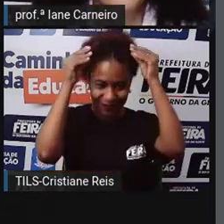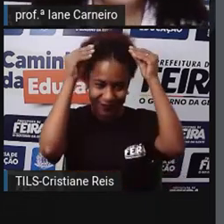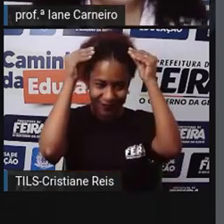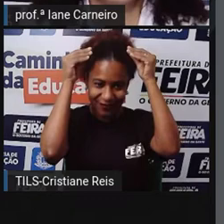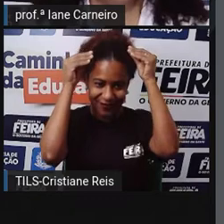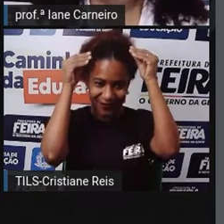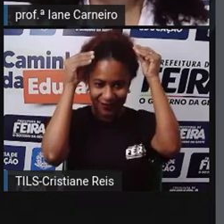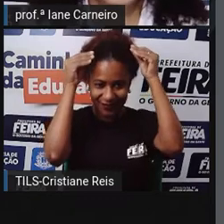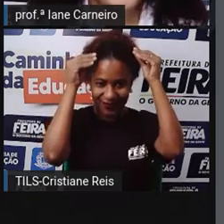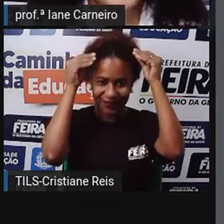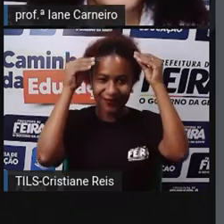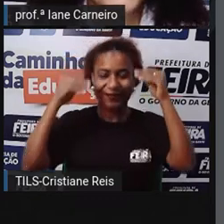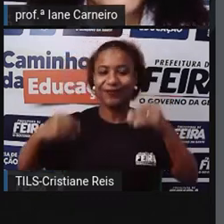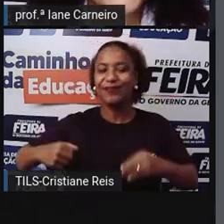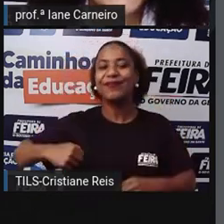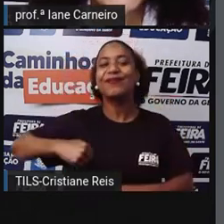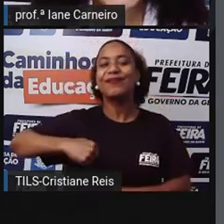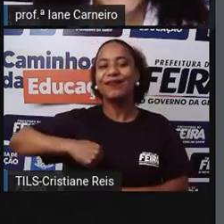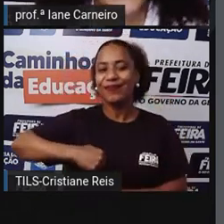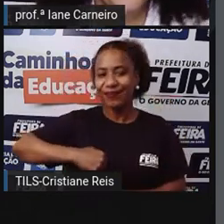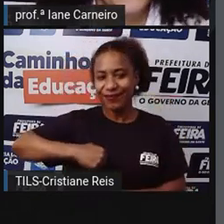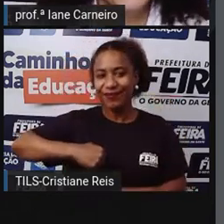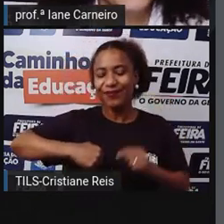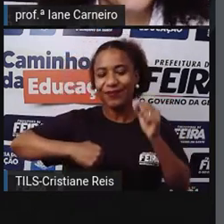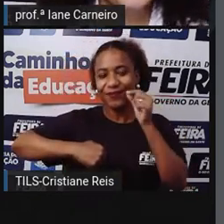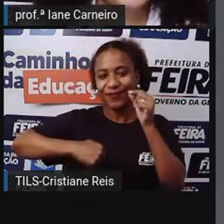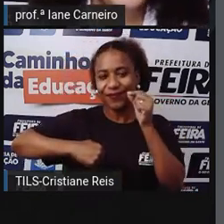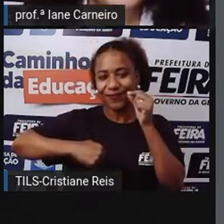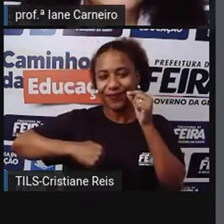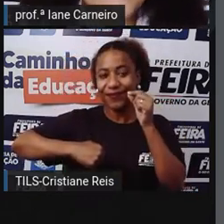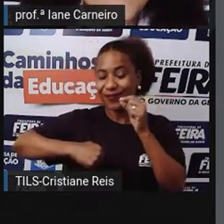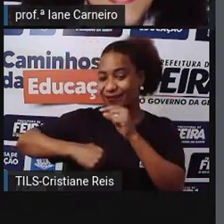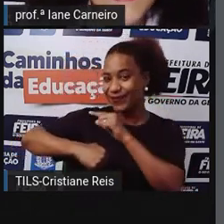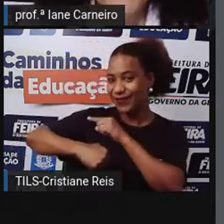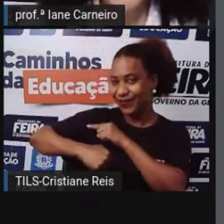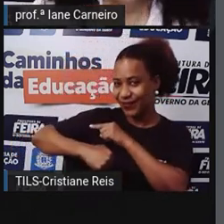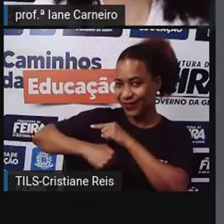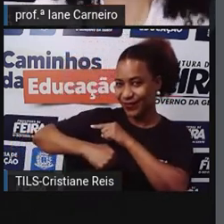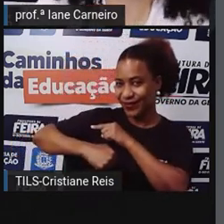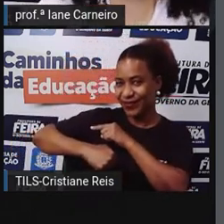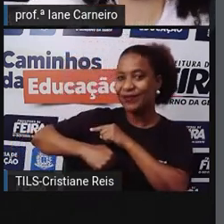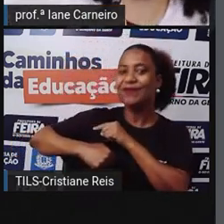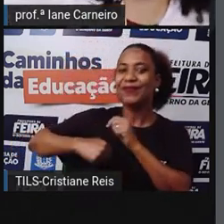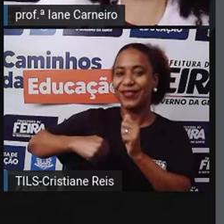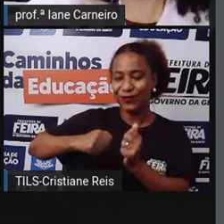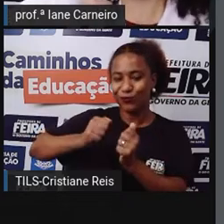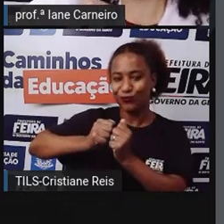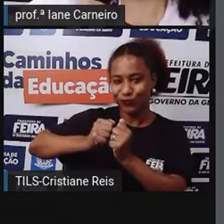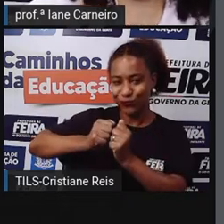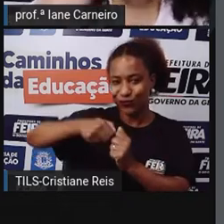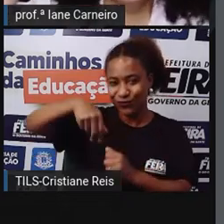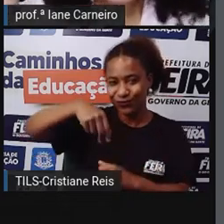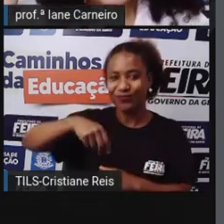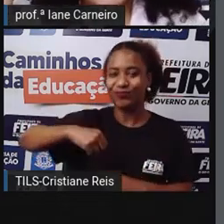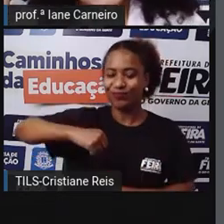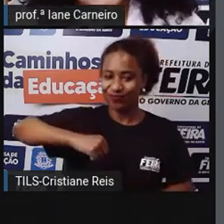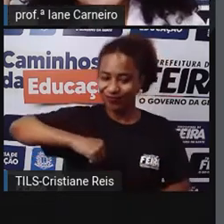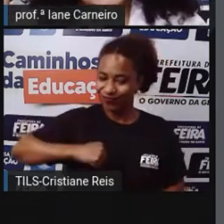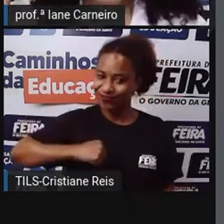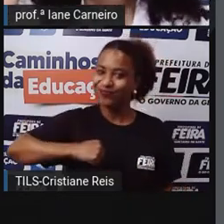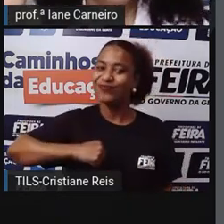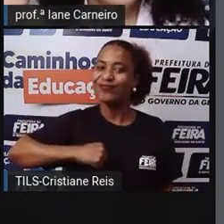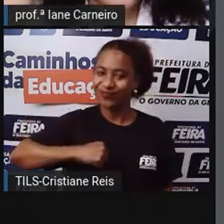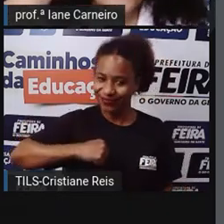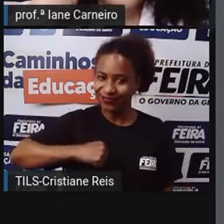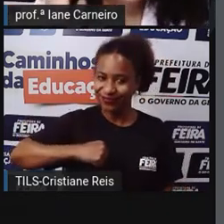Deu o braço ao seu besouro Que era o padrinho Se encaraptou com ele Deu o braço com ele E